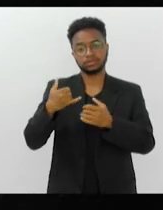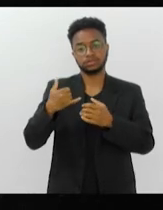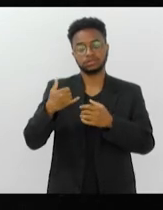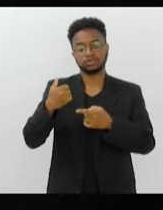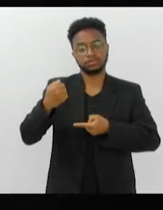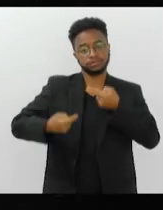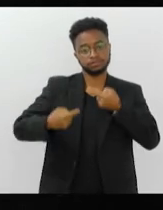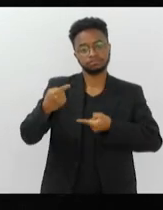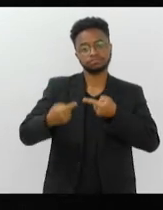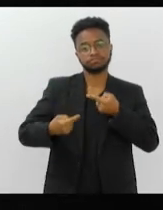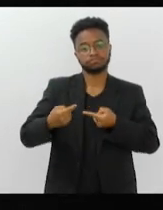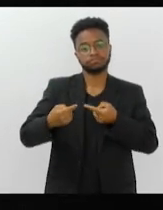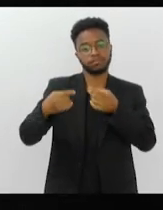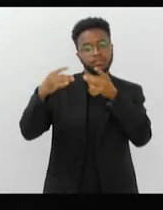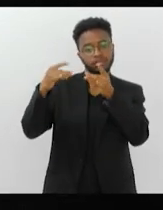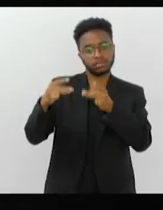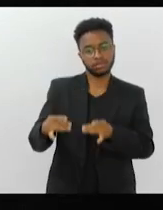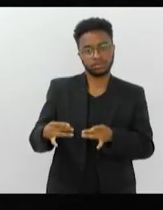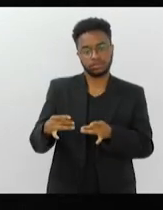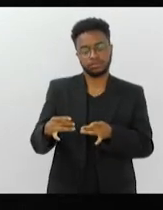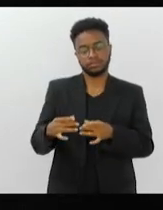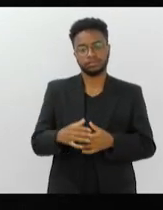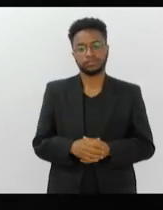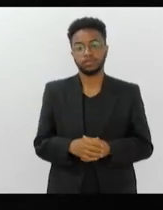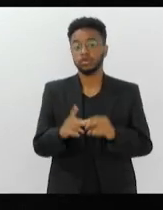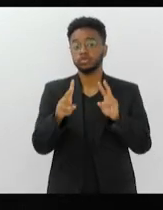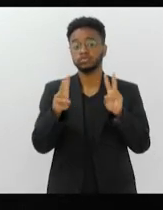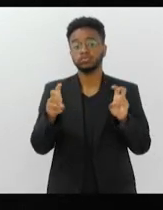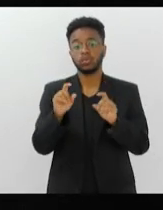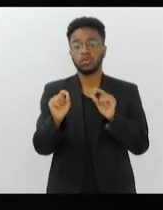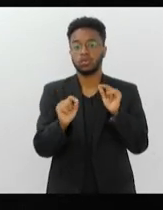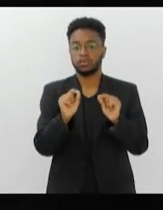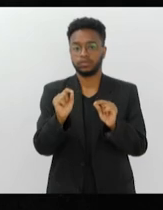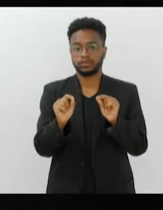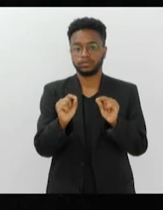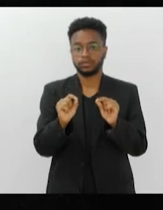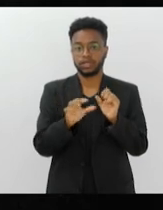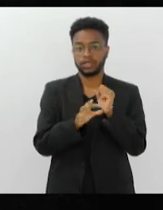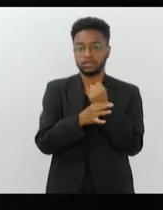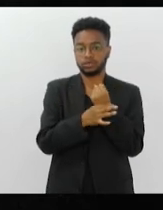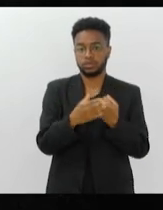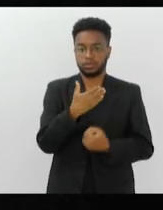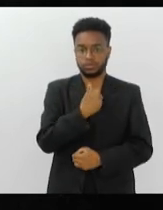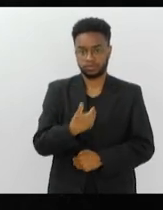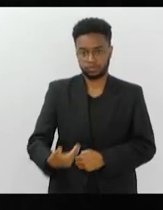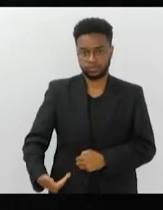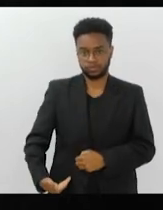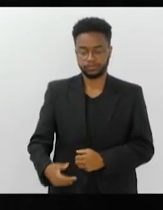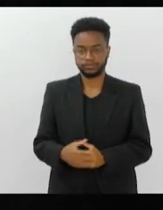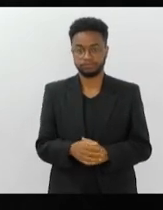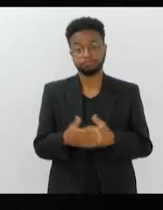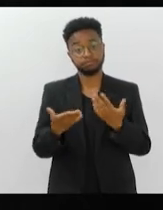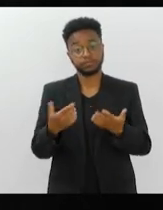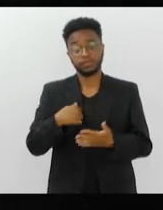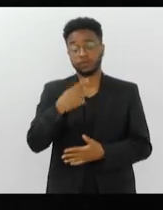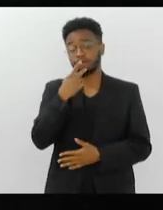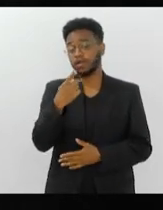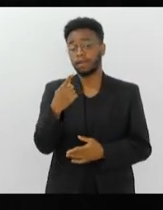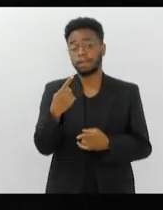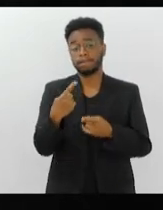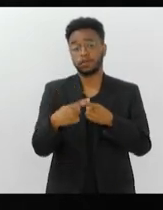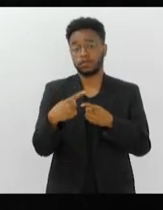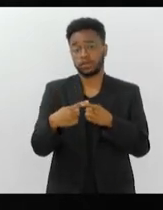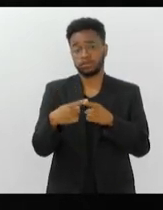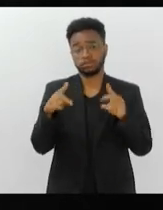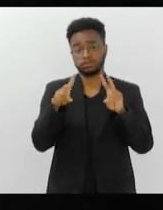ampliado, deputado, da Índia, que é sobre a questão da segurança pública. E por que que eu estou falando da segurança pública? Porque